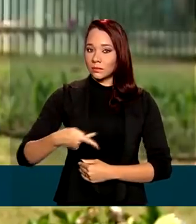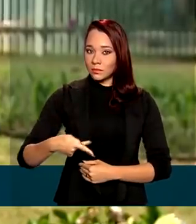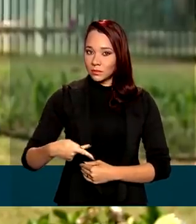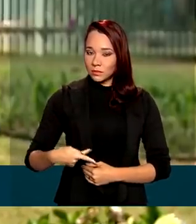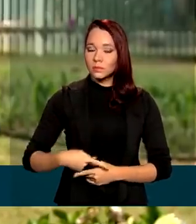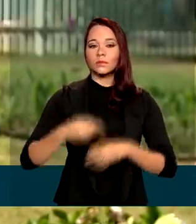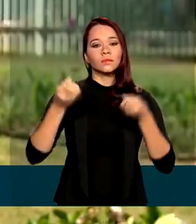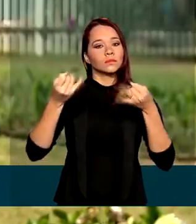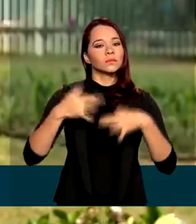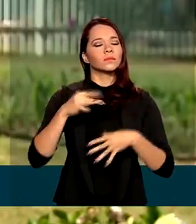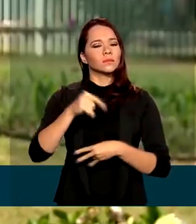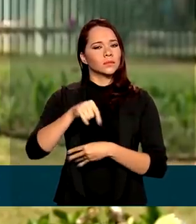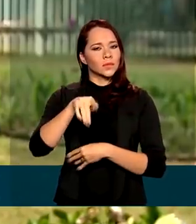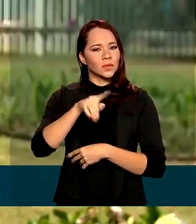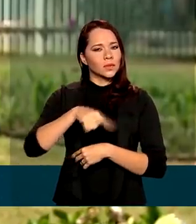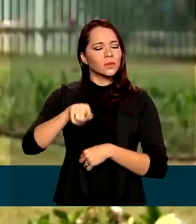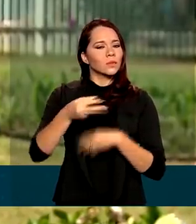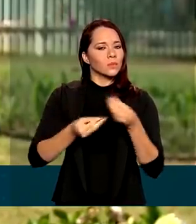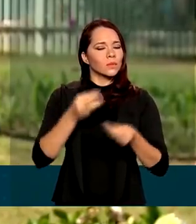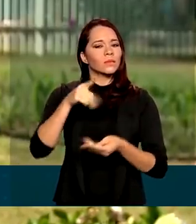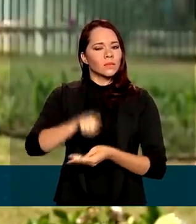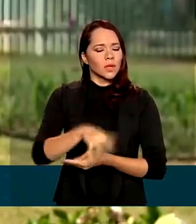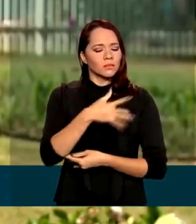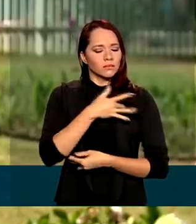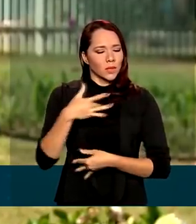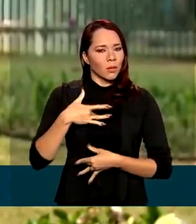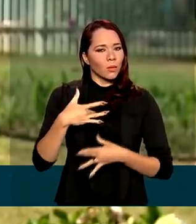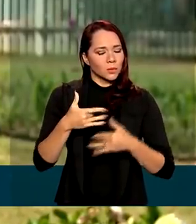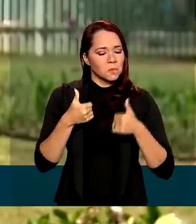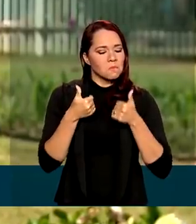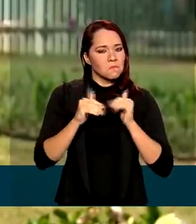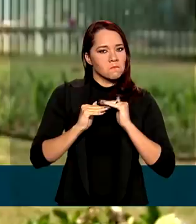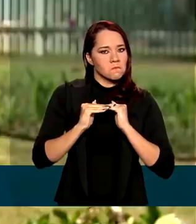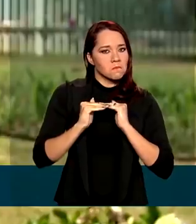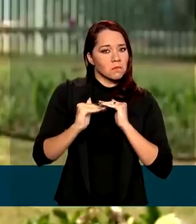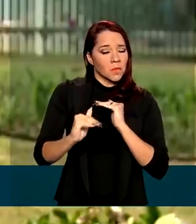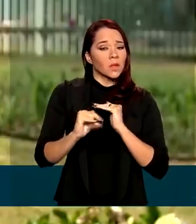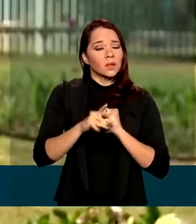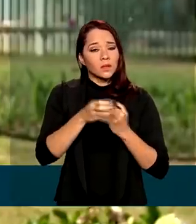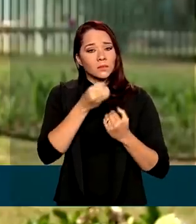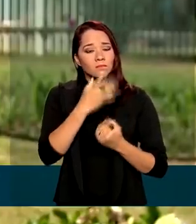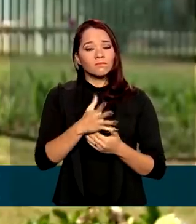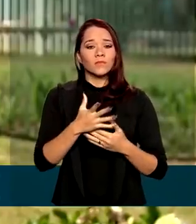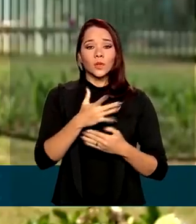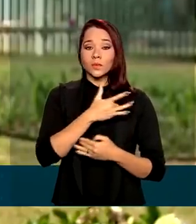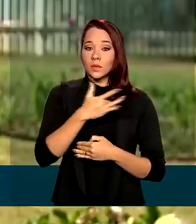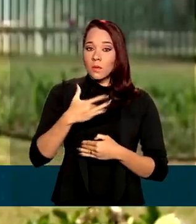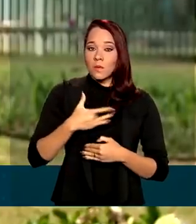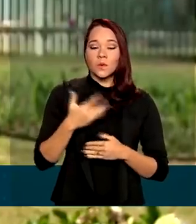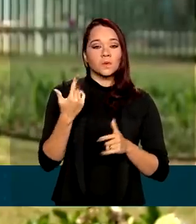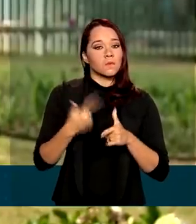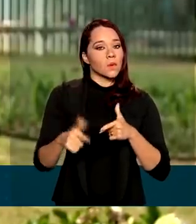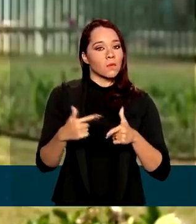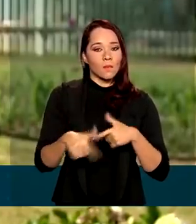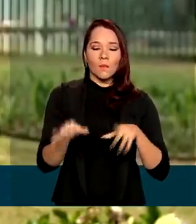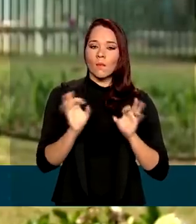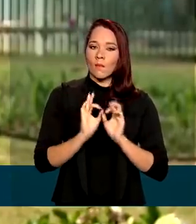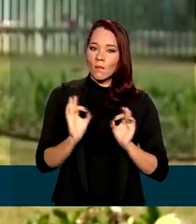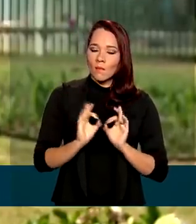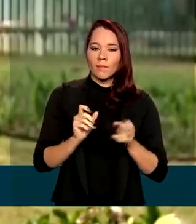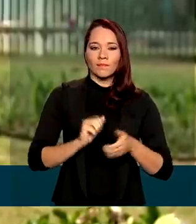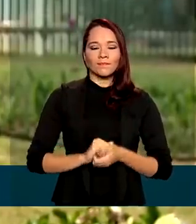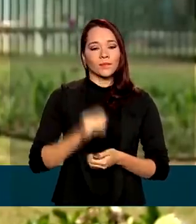República, o quadro dele é estável, o presidente apresenta boas condições de saúde sem intercorrências.